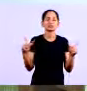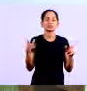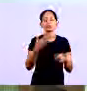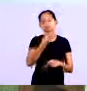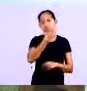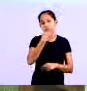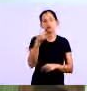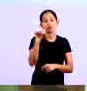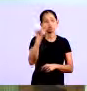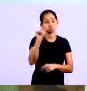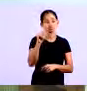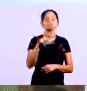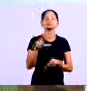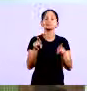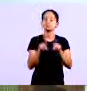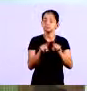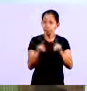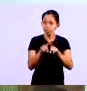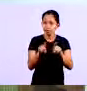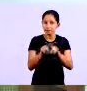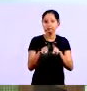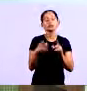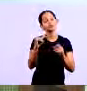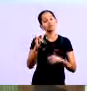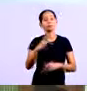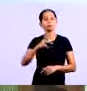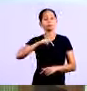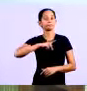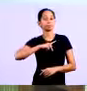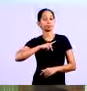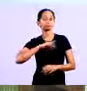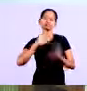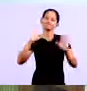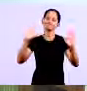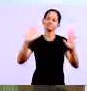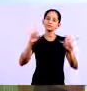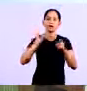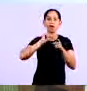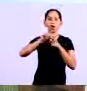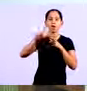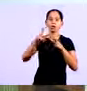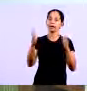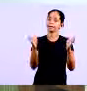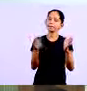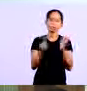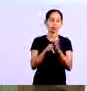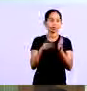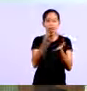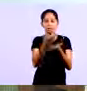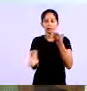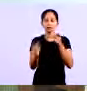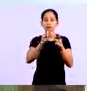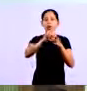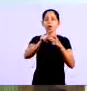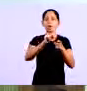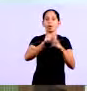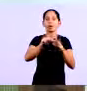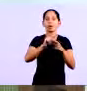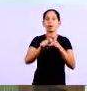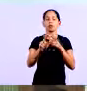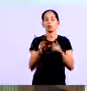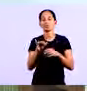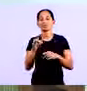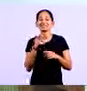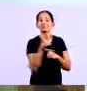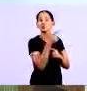você está tendo um custo se a área é sua você está tendo um custo porque você está deixando de alugar você está perdendo dinheiro se a área não for sua porque você está pagando um aluguel